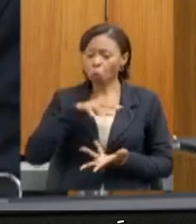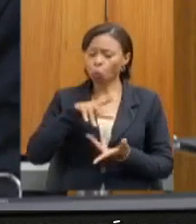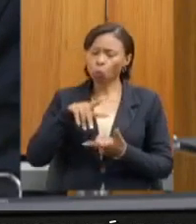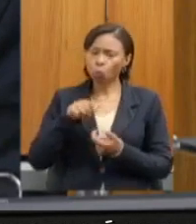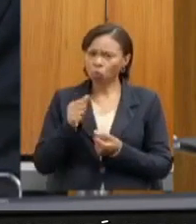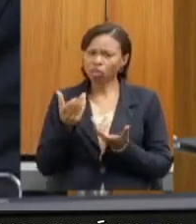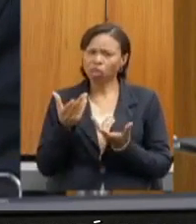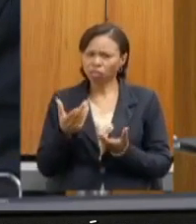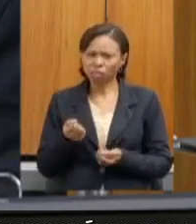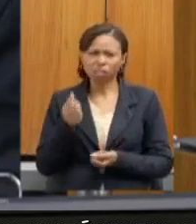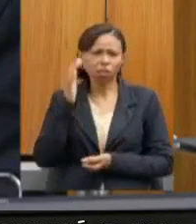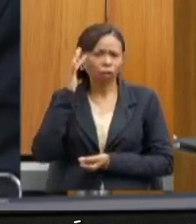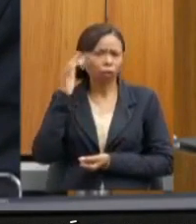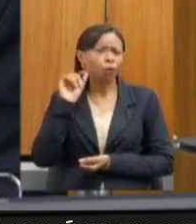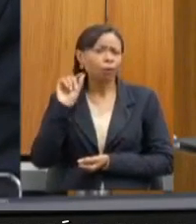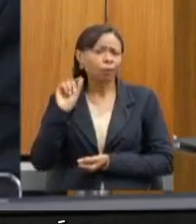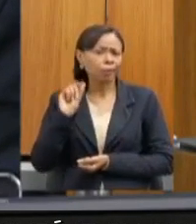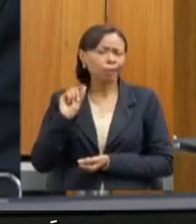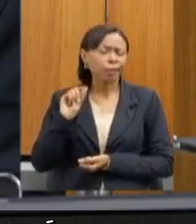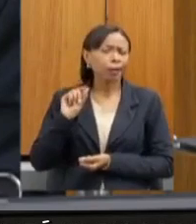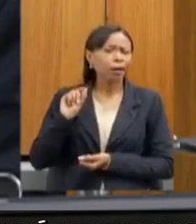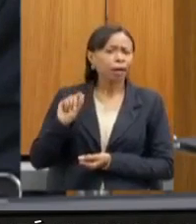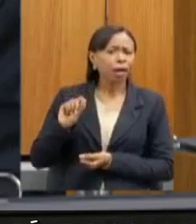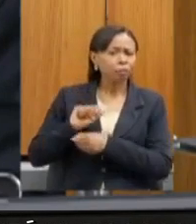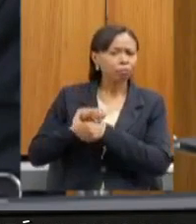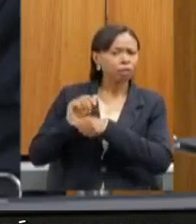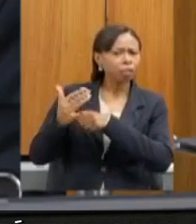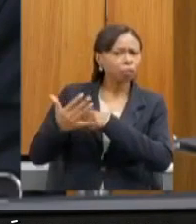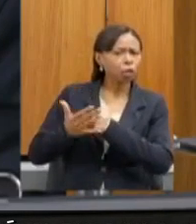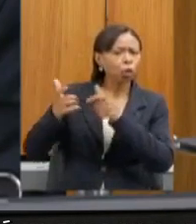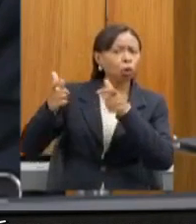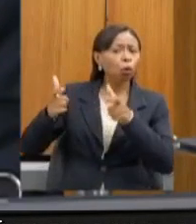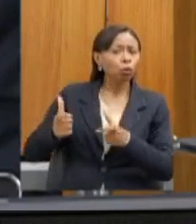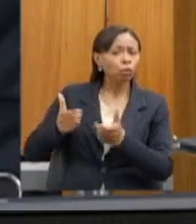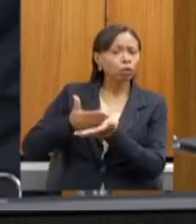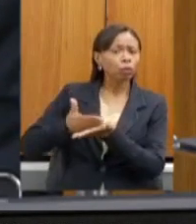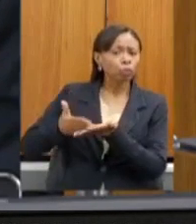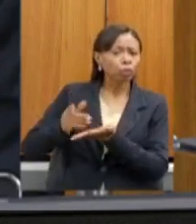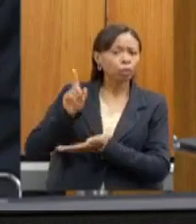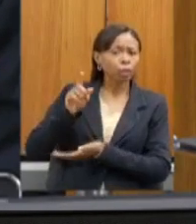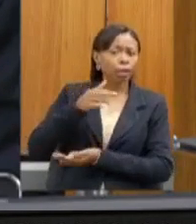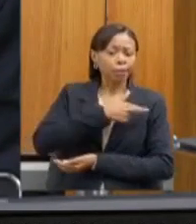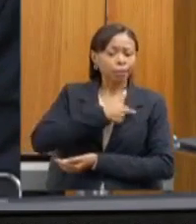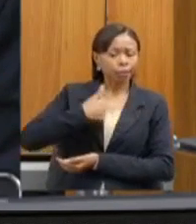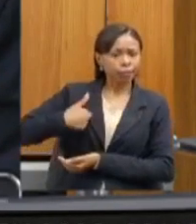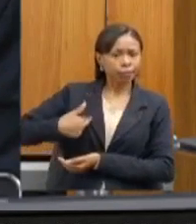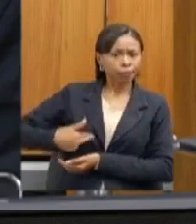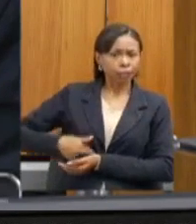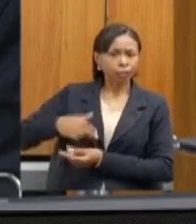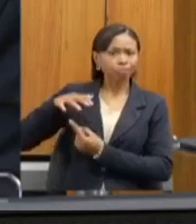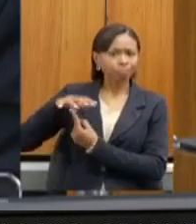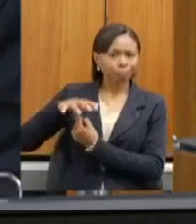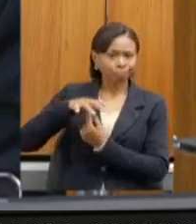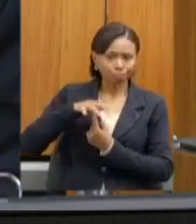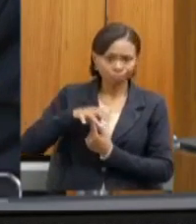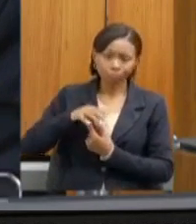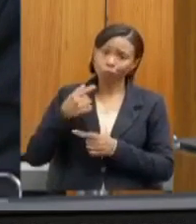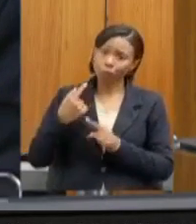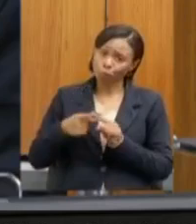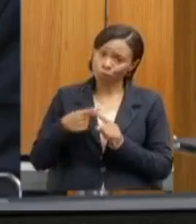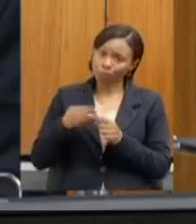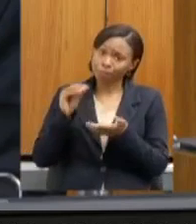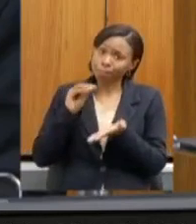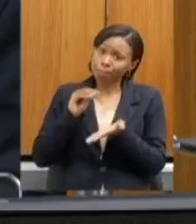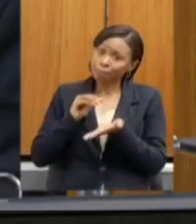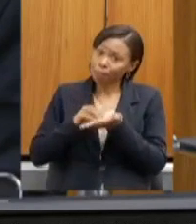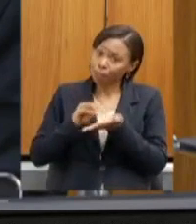é da origem dessa pandemia naquele mercado de animais vivos em Wuhan, na China, justamente pela falta de uma